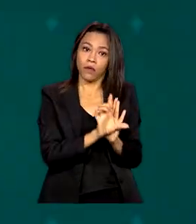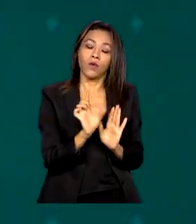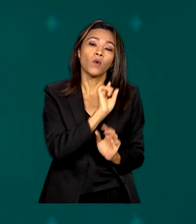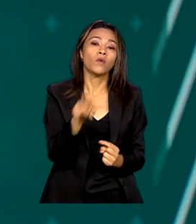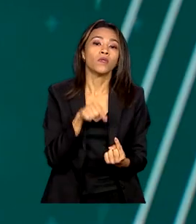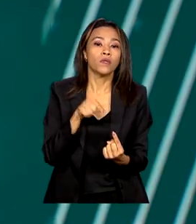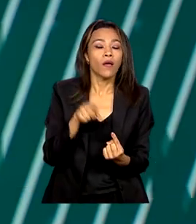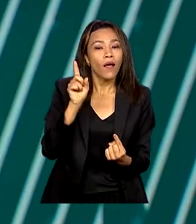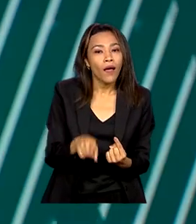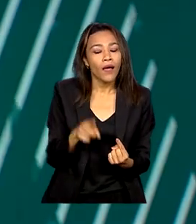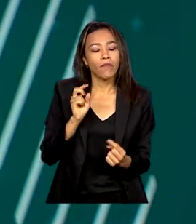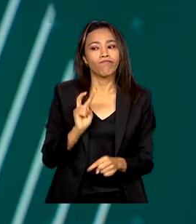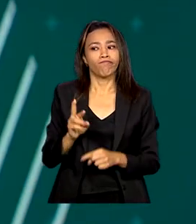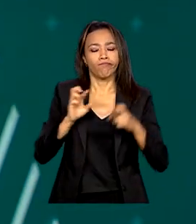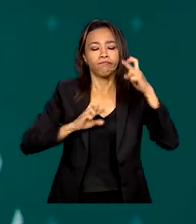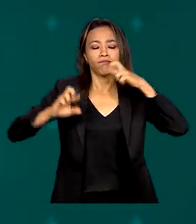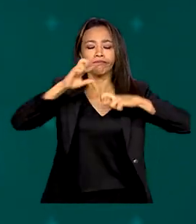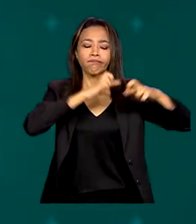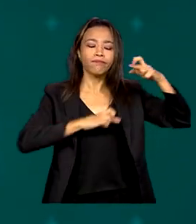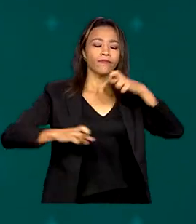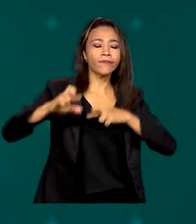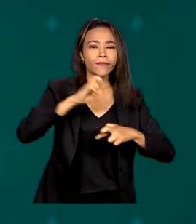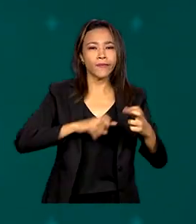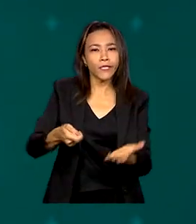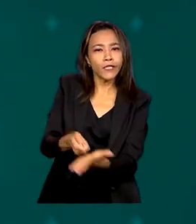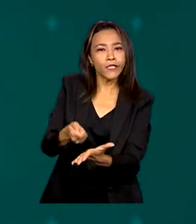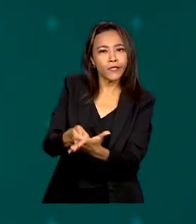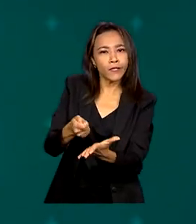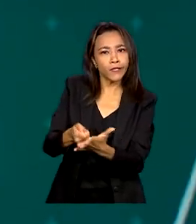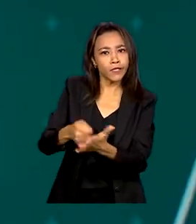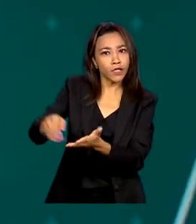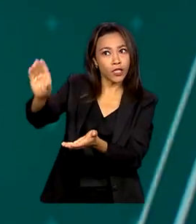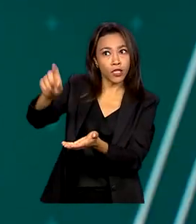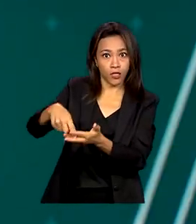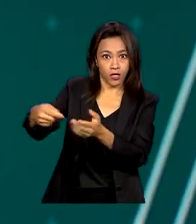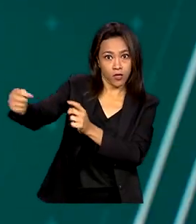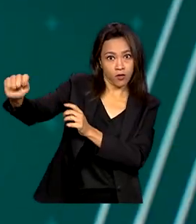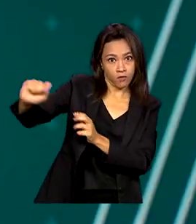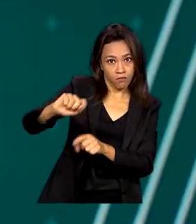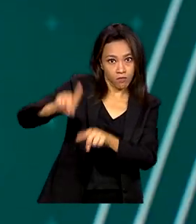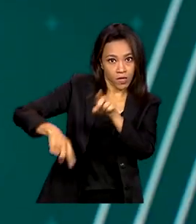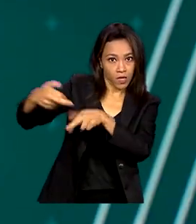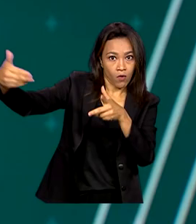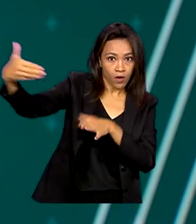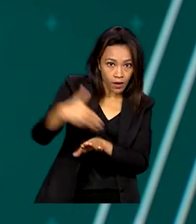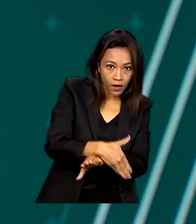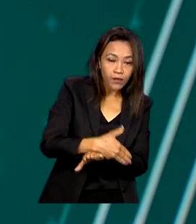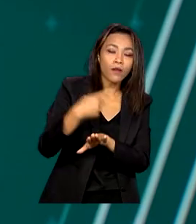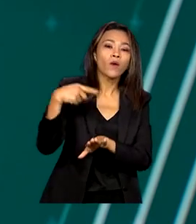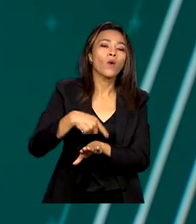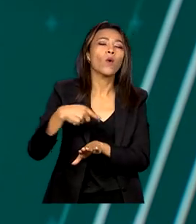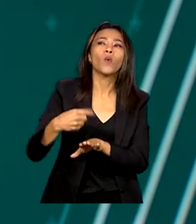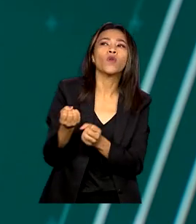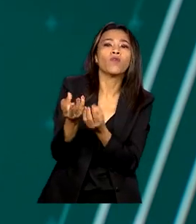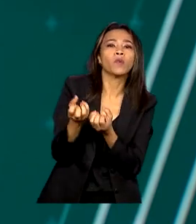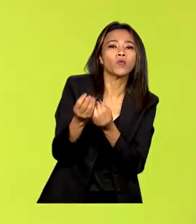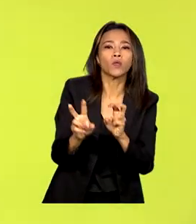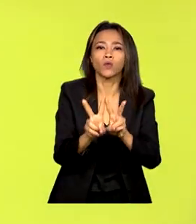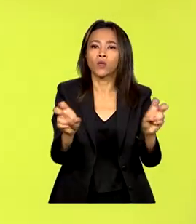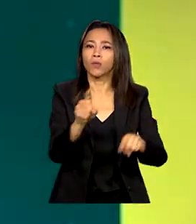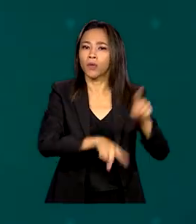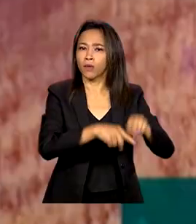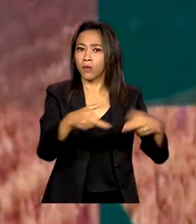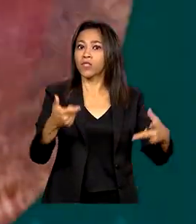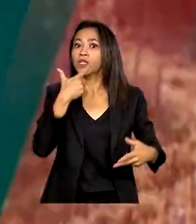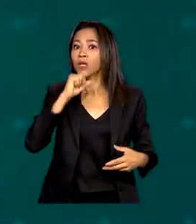reforçar a fiscalização e exigir do exportador declaração antecipada com dados do produto de quem vende